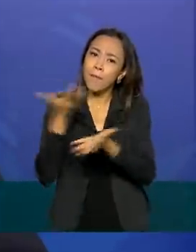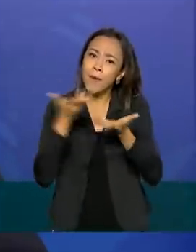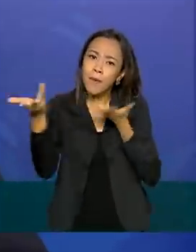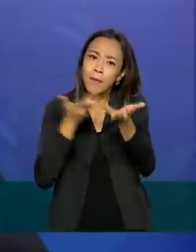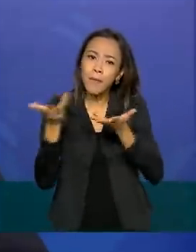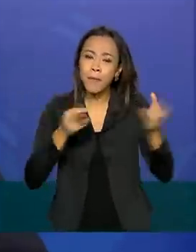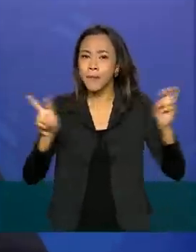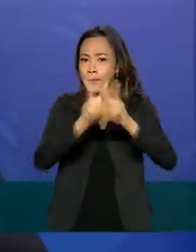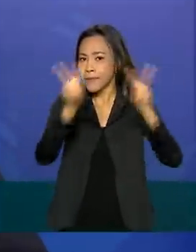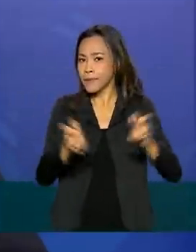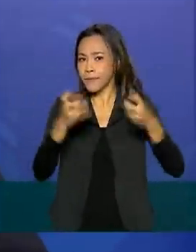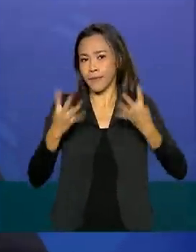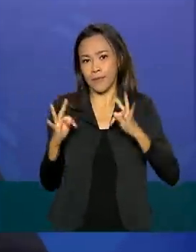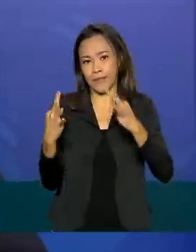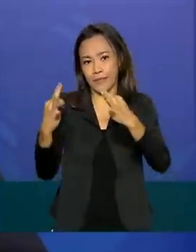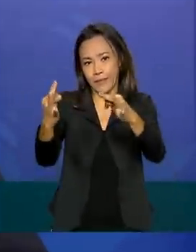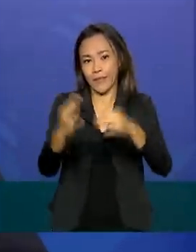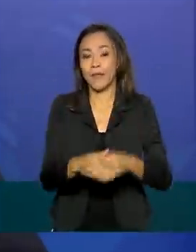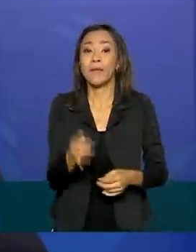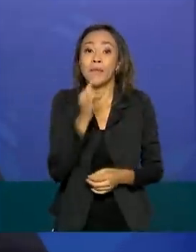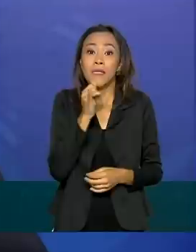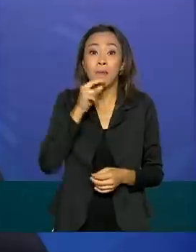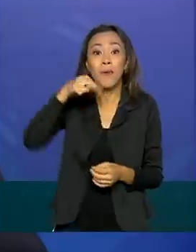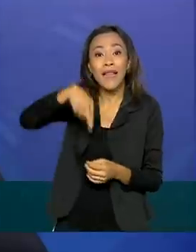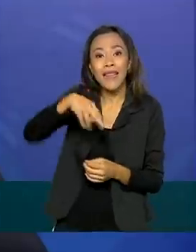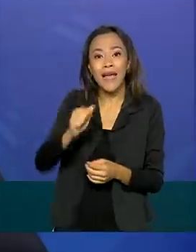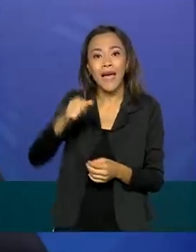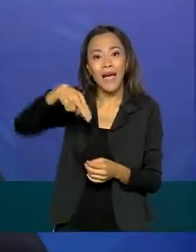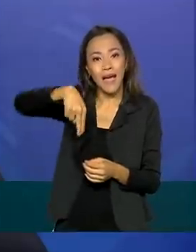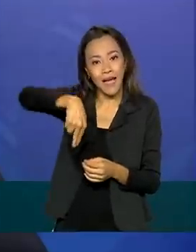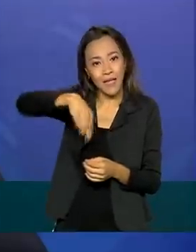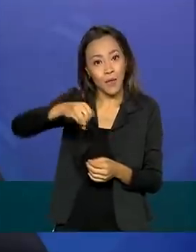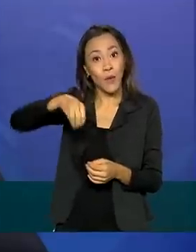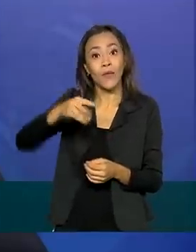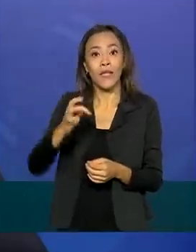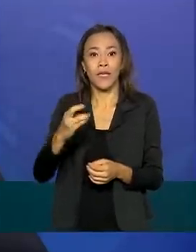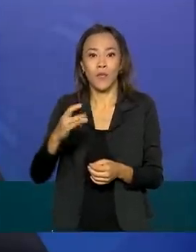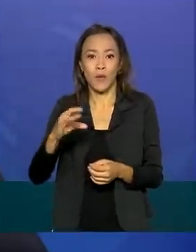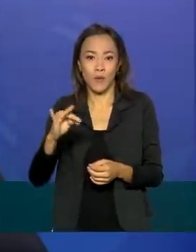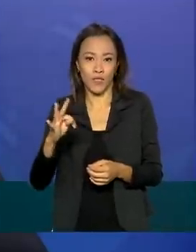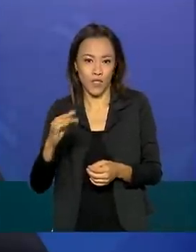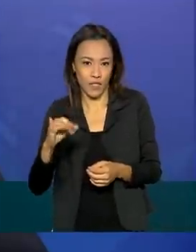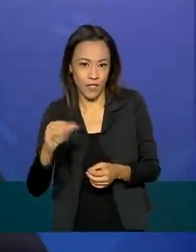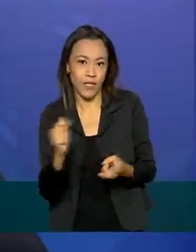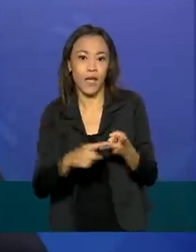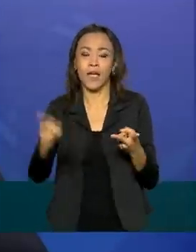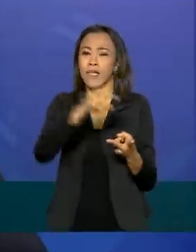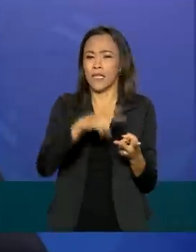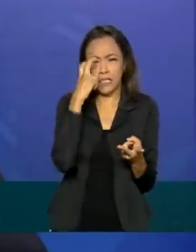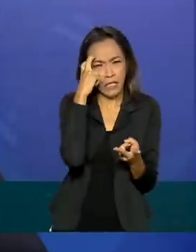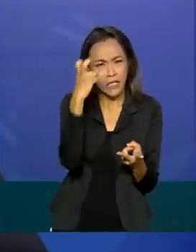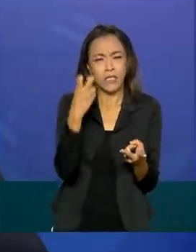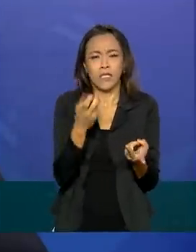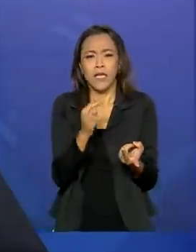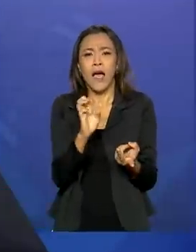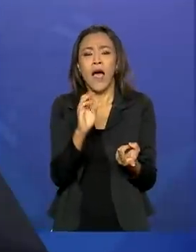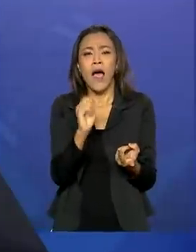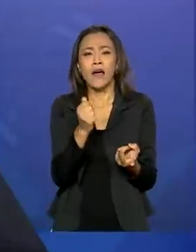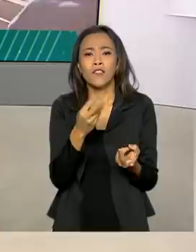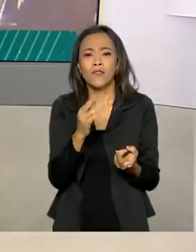tecnologia, a exemplo da nanotecnologia e materiais avançados, da inteligência artificial e da